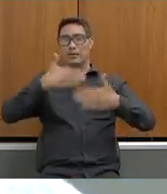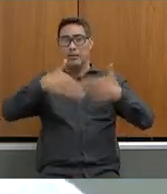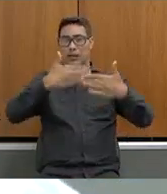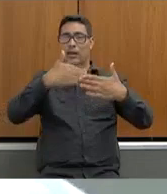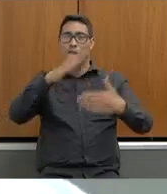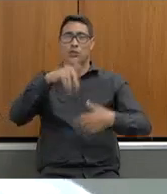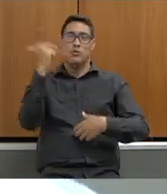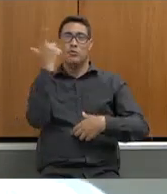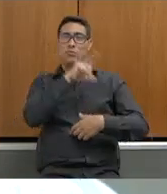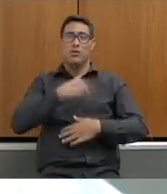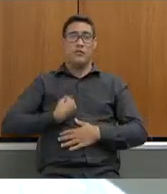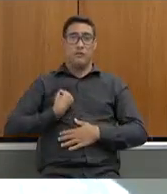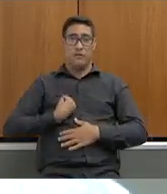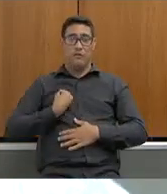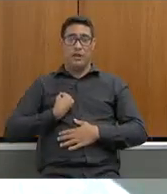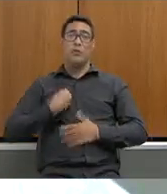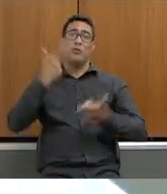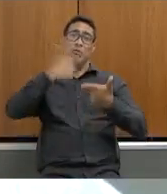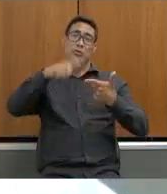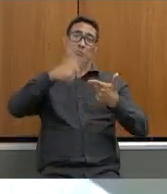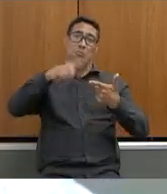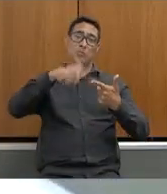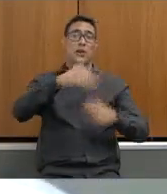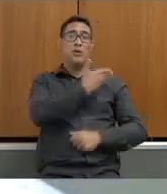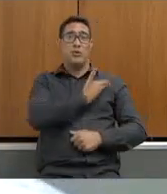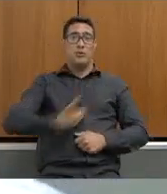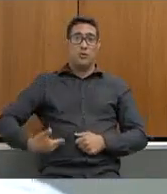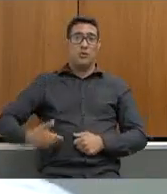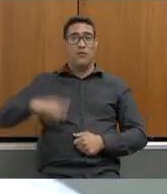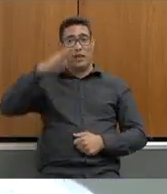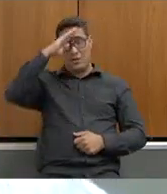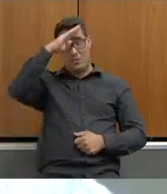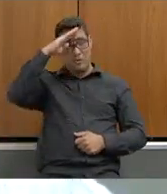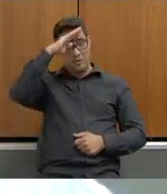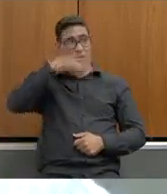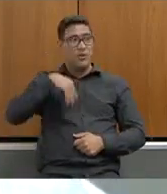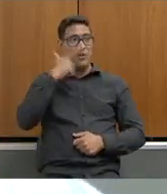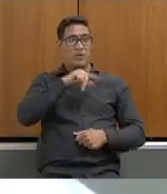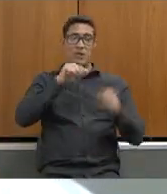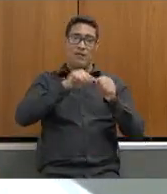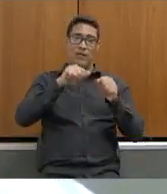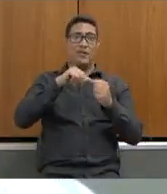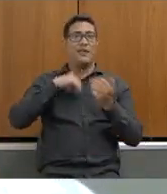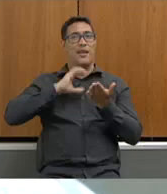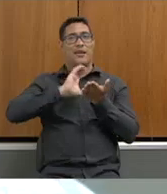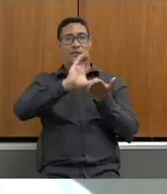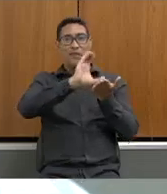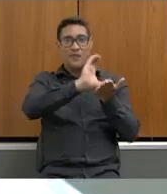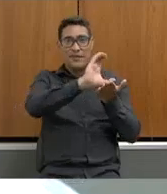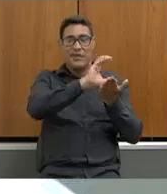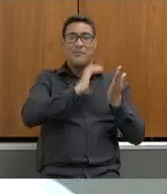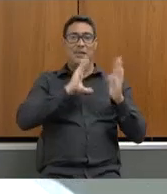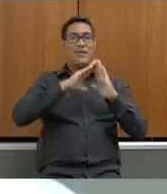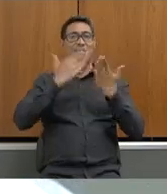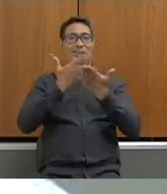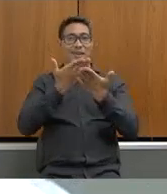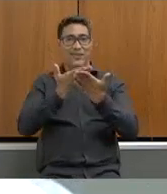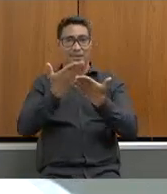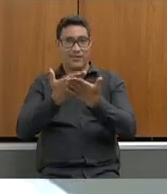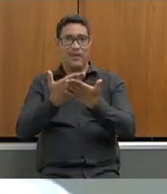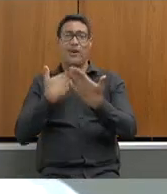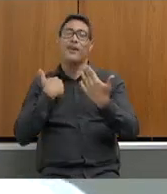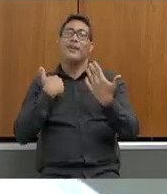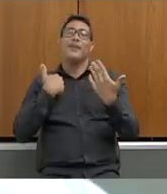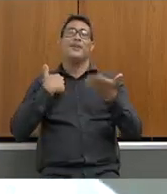desse desastroso governo Bolsonaro voltar a fazer os investimentos nas escolas tentar sair daquela emenda